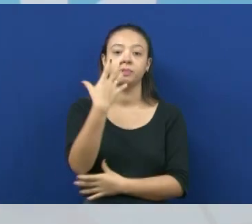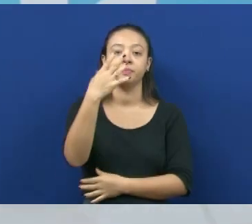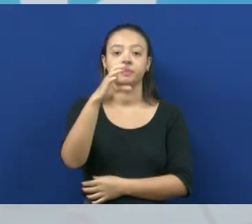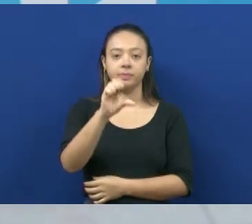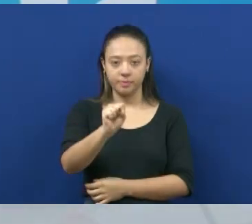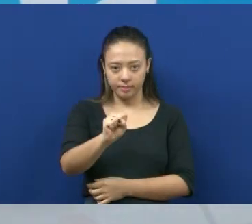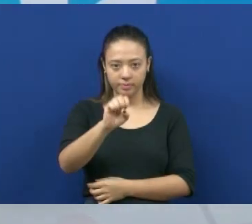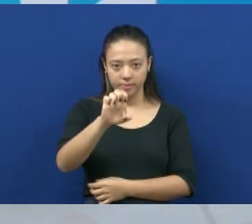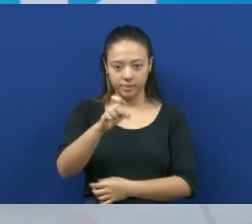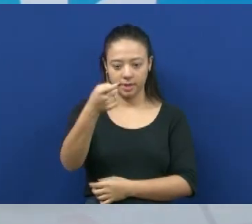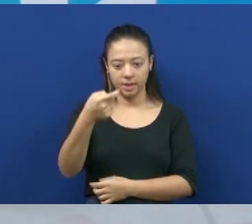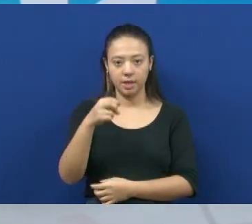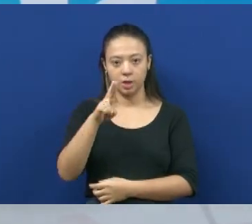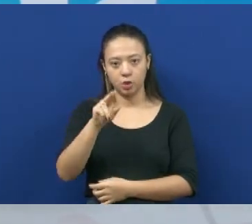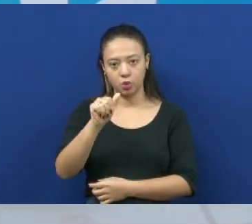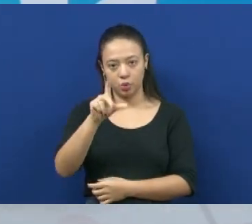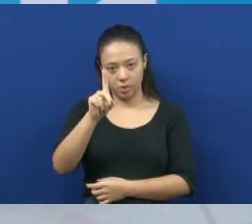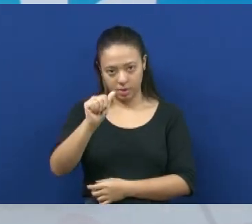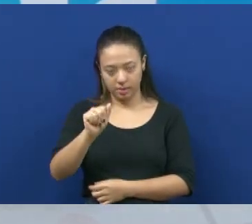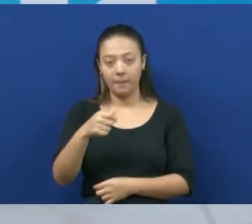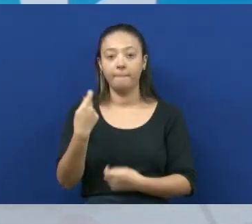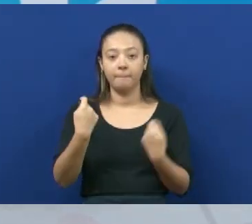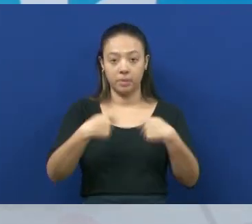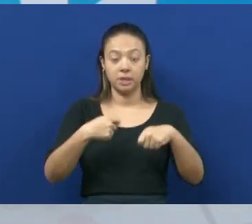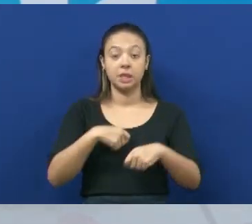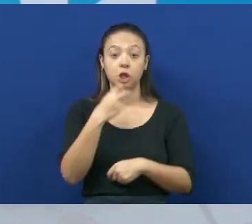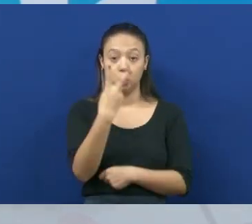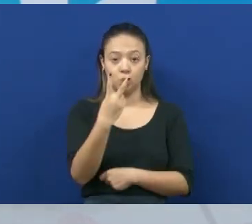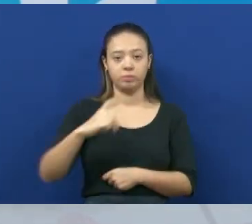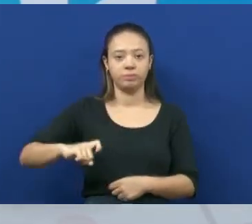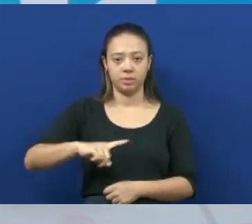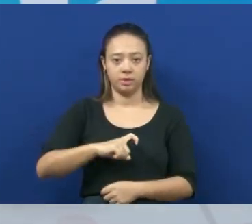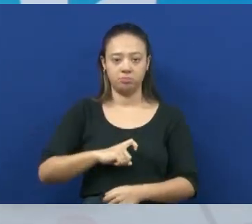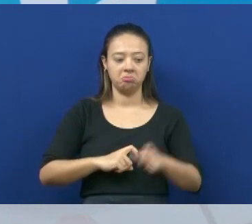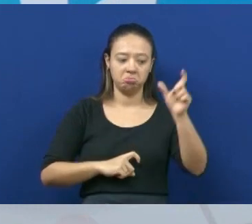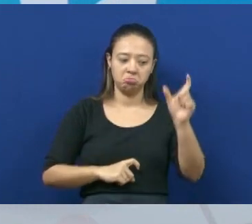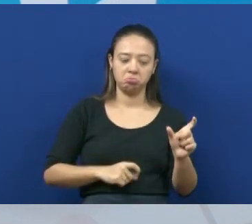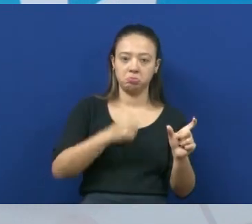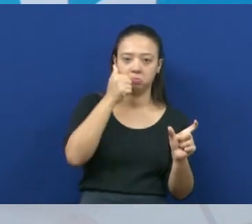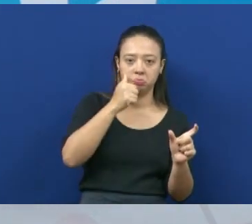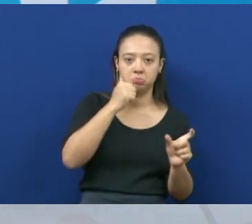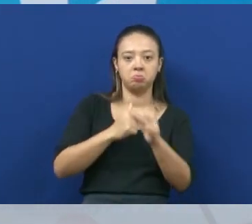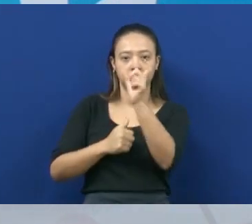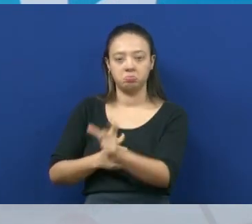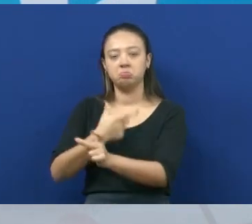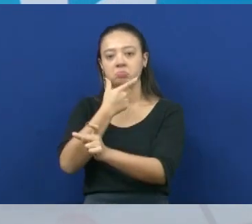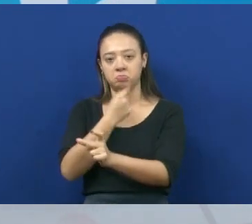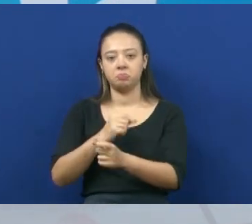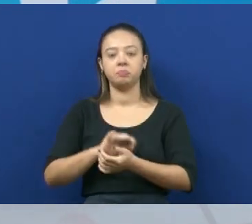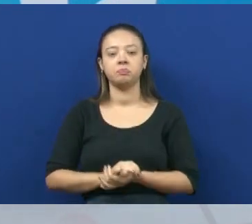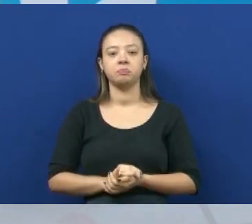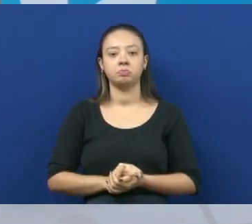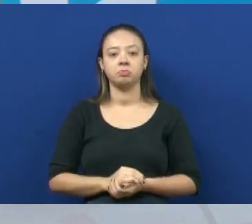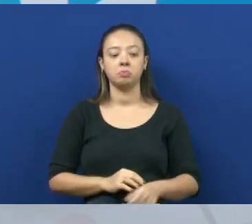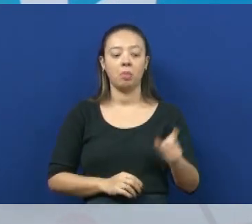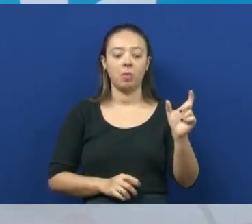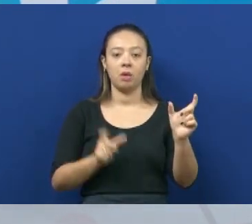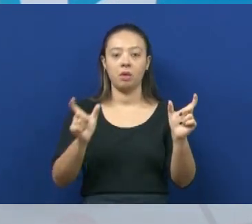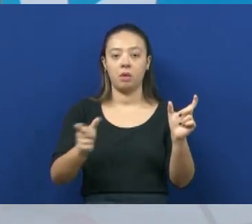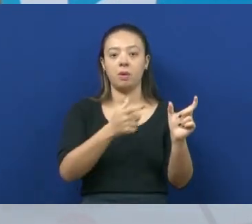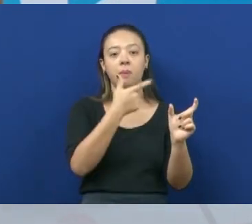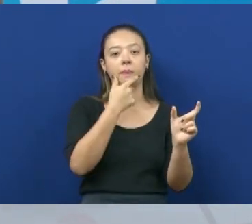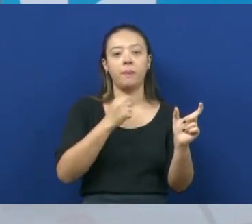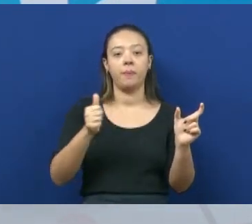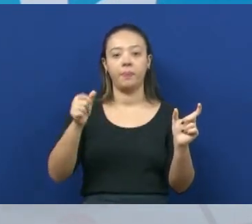uma entre aspas macho e uma outra entre aspas fêmea. A bactéria macho